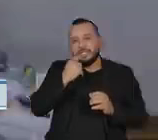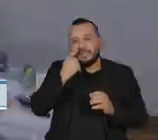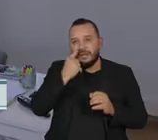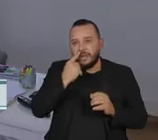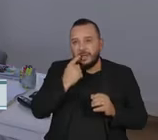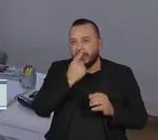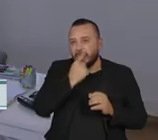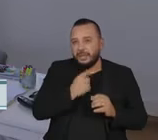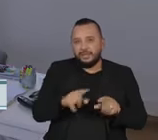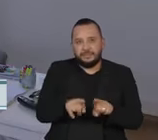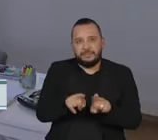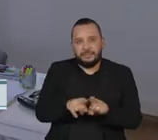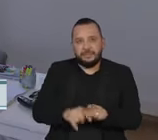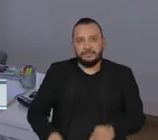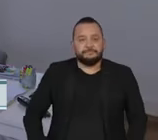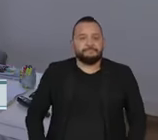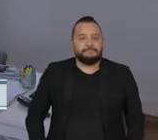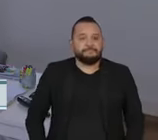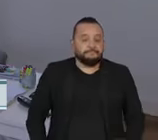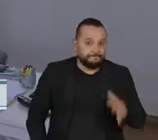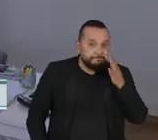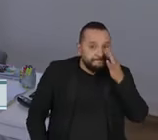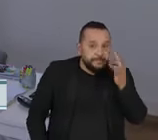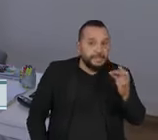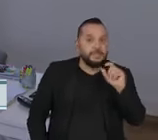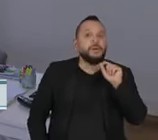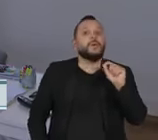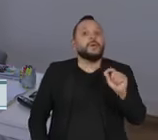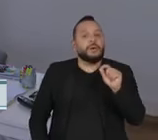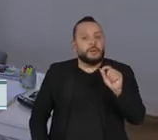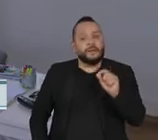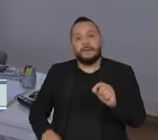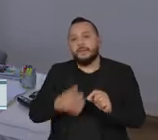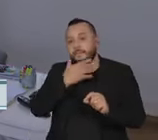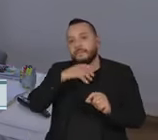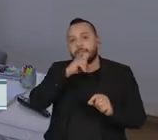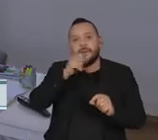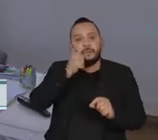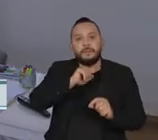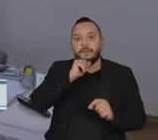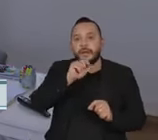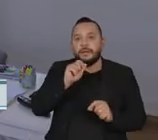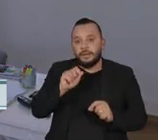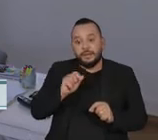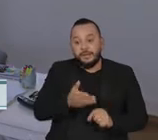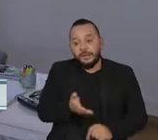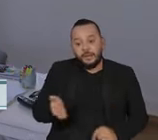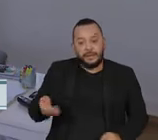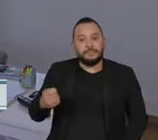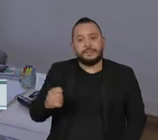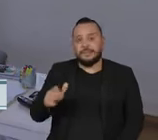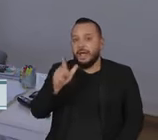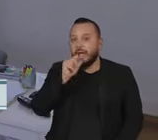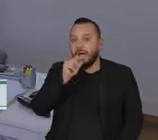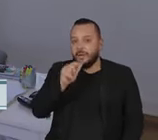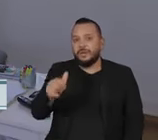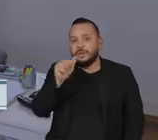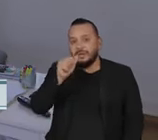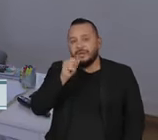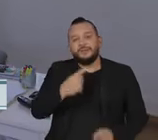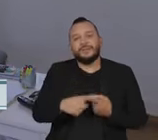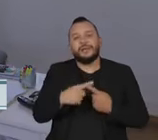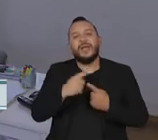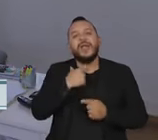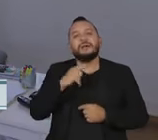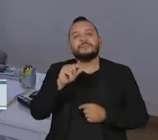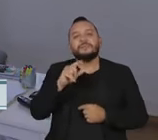nasal. Outro fator de atenção aos pais e responsáveis deve ser a ingestão de água, já que, como as crianças sentem menos sede,